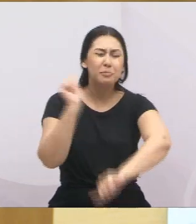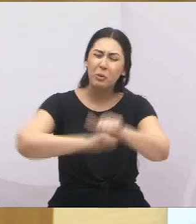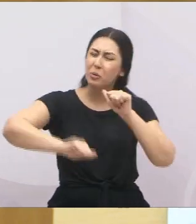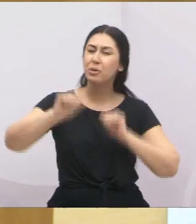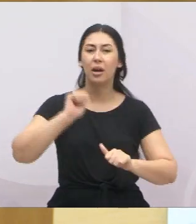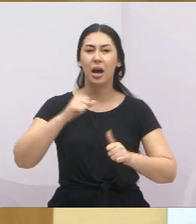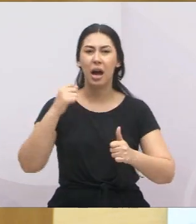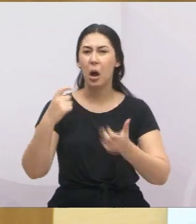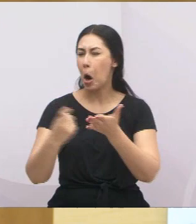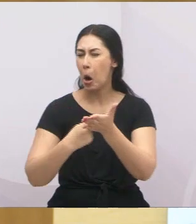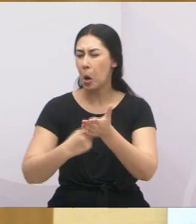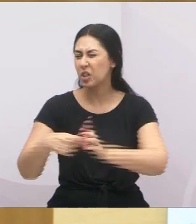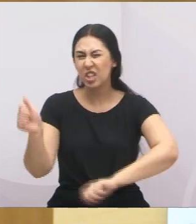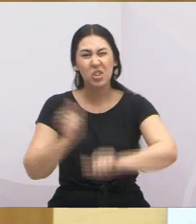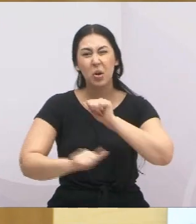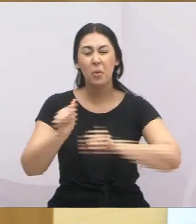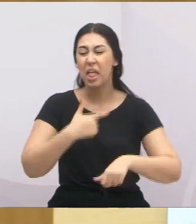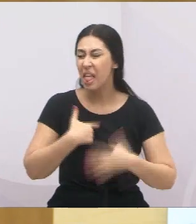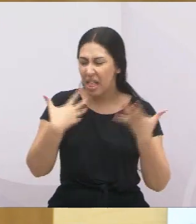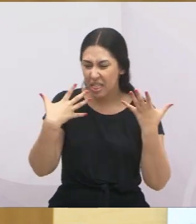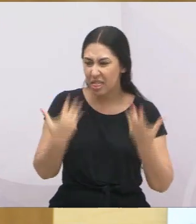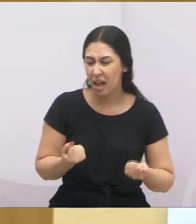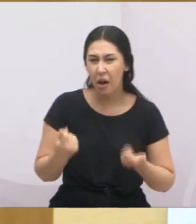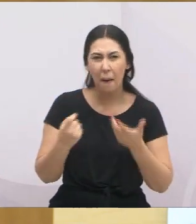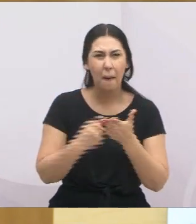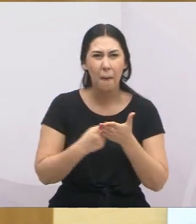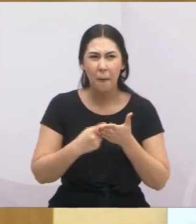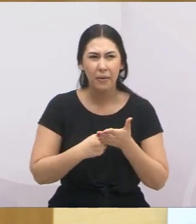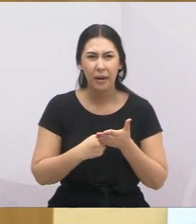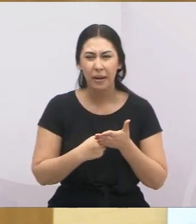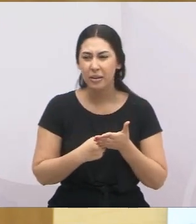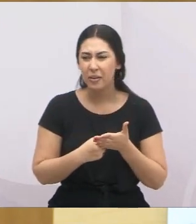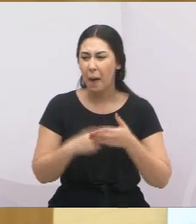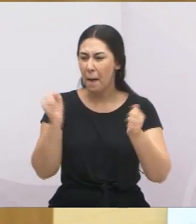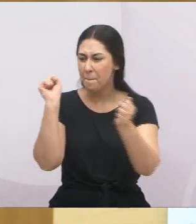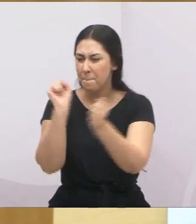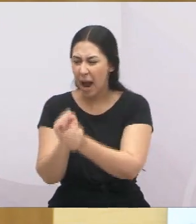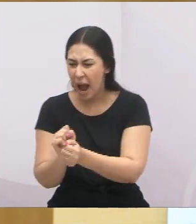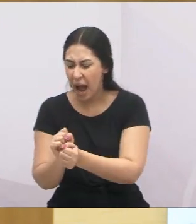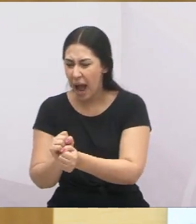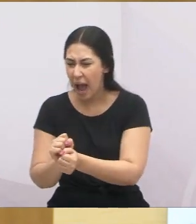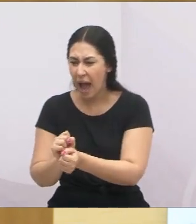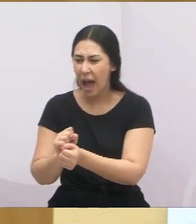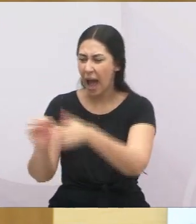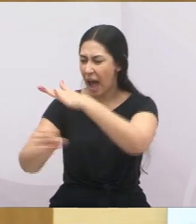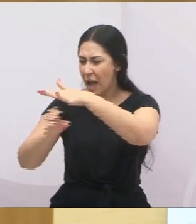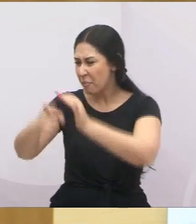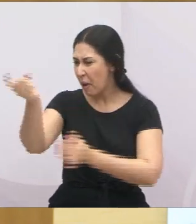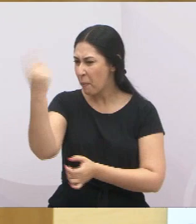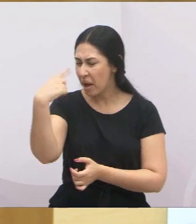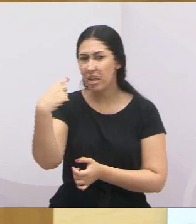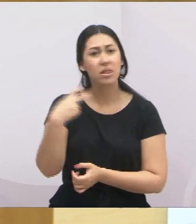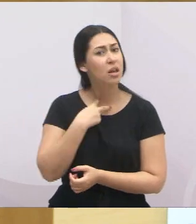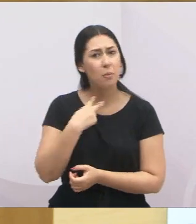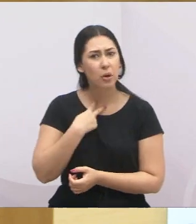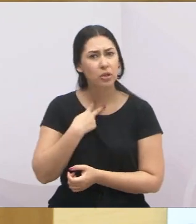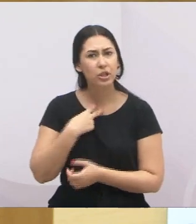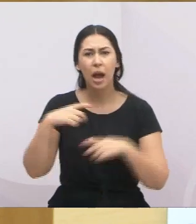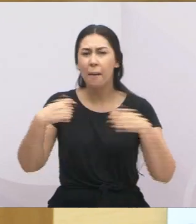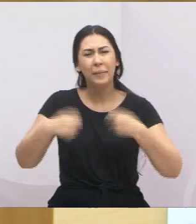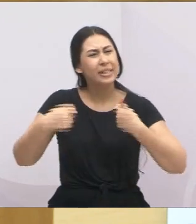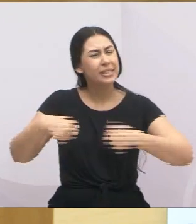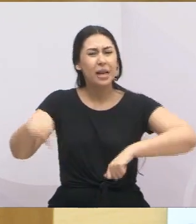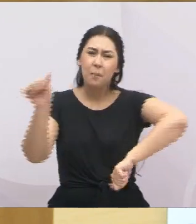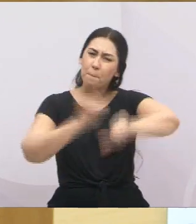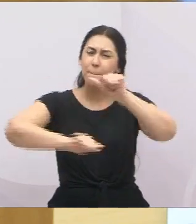contrato, porque não posso aceitar um contrato e ficar refém dessa empresa. Aqui tem que se lutar para quebrar o monopólio. Tem